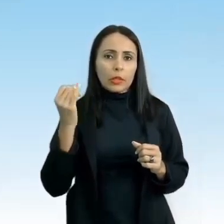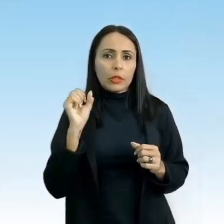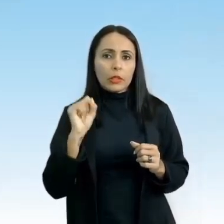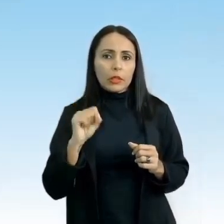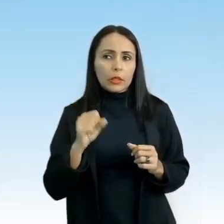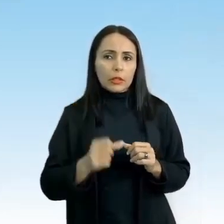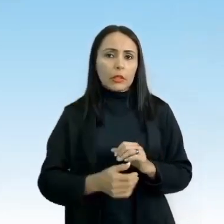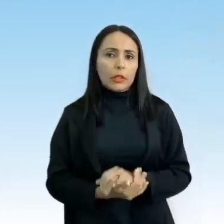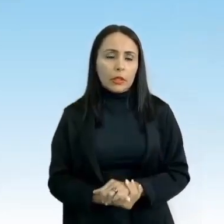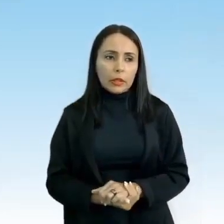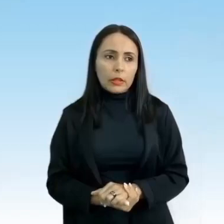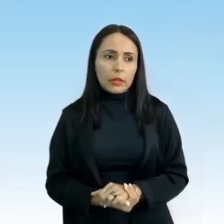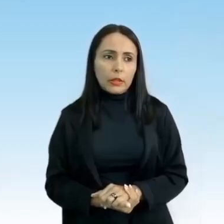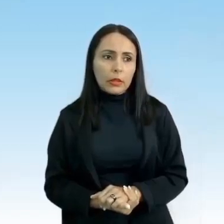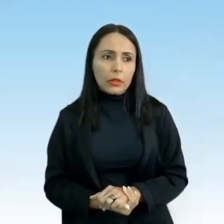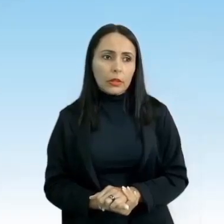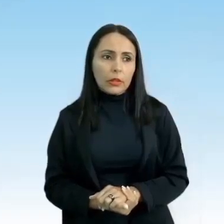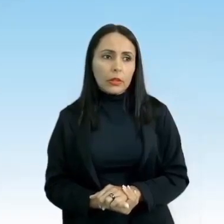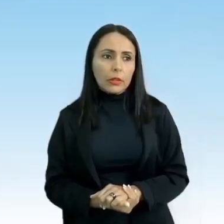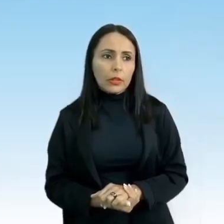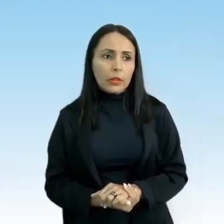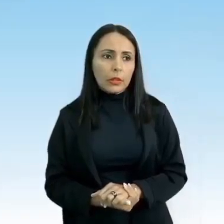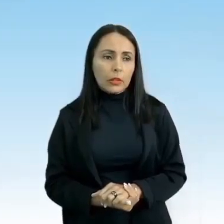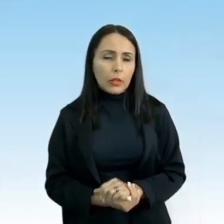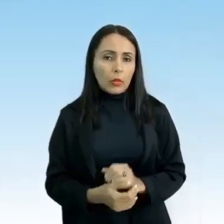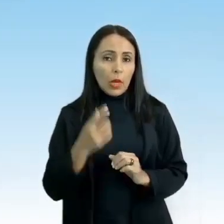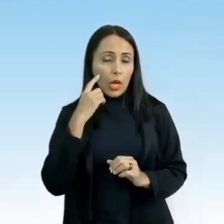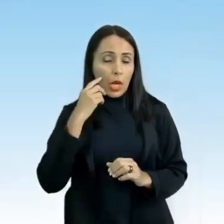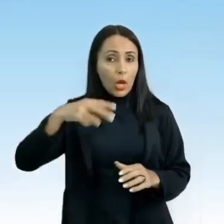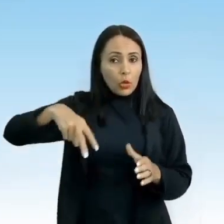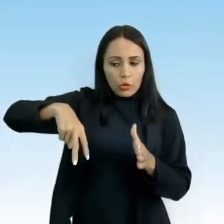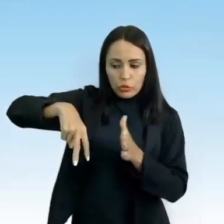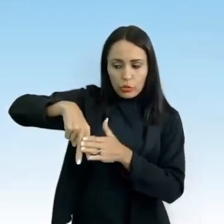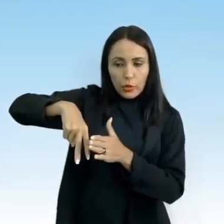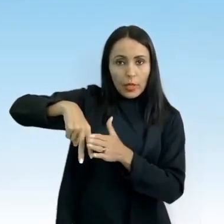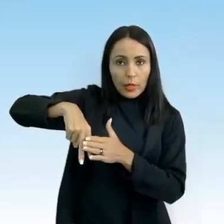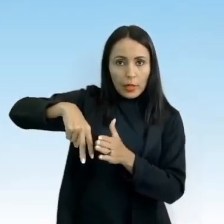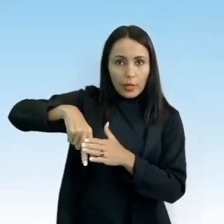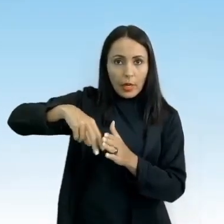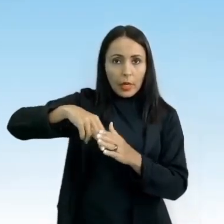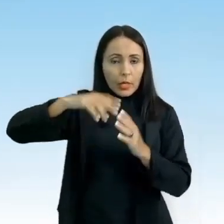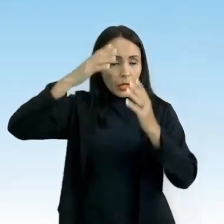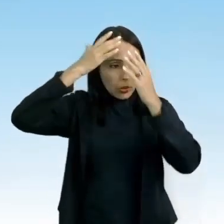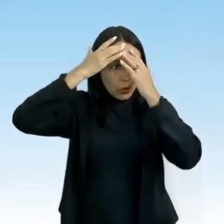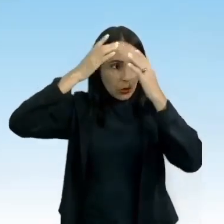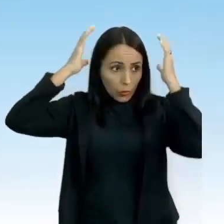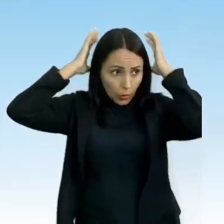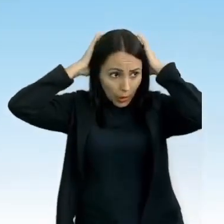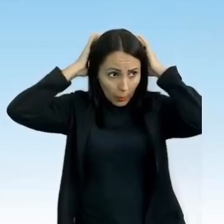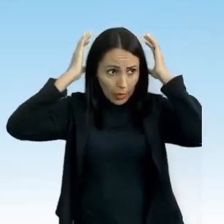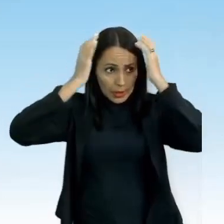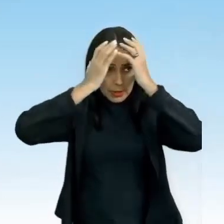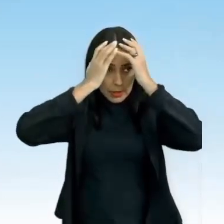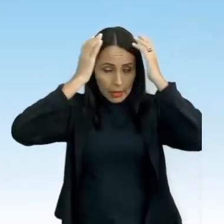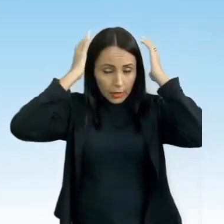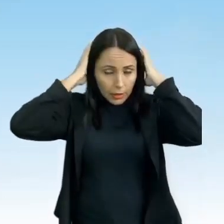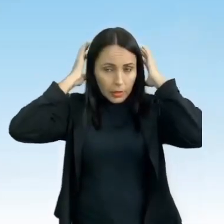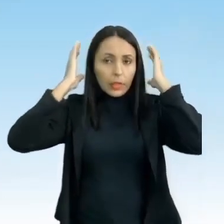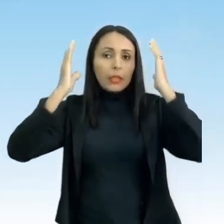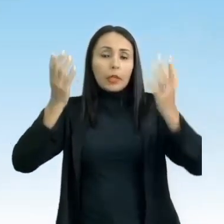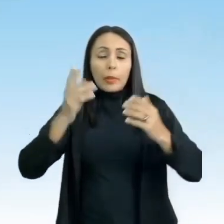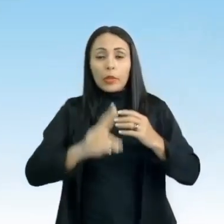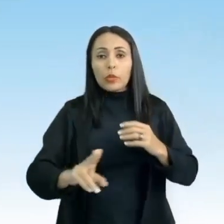joelheira e um capacete que se remete a vários esportes de